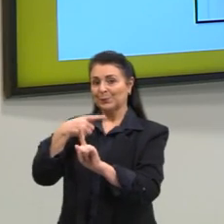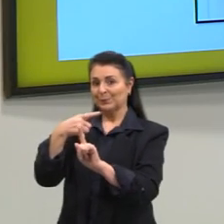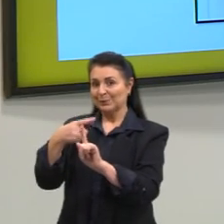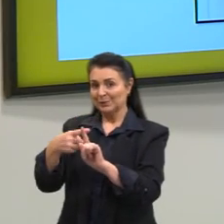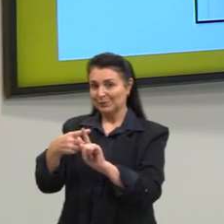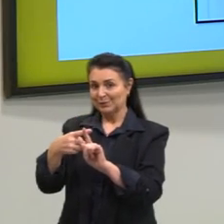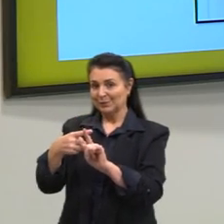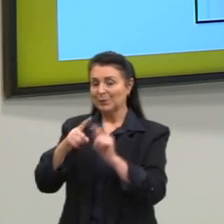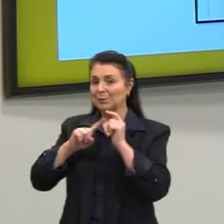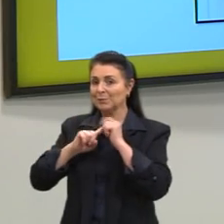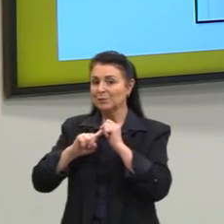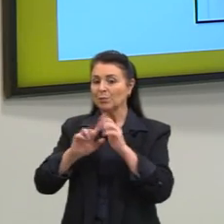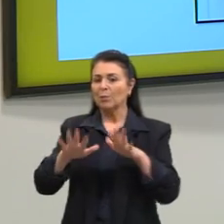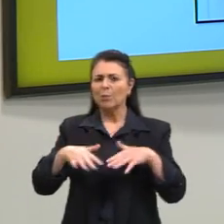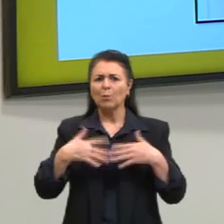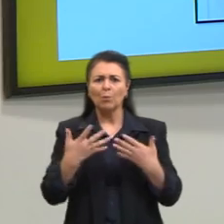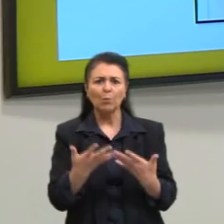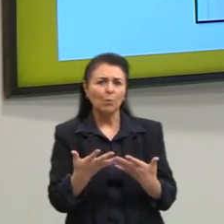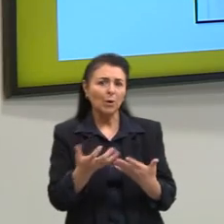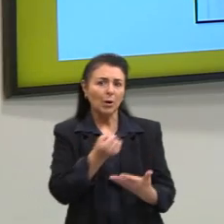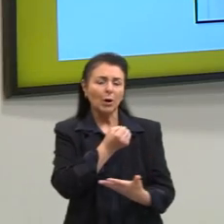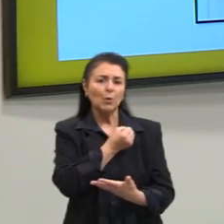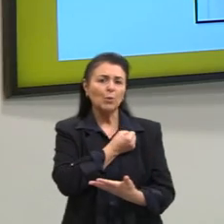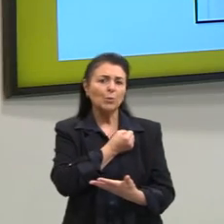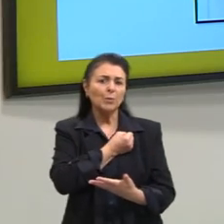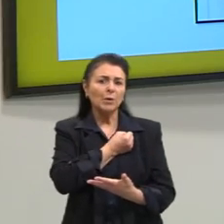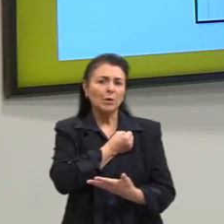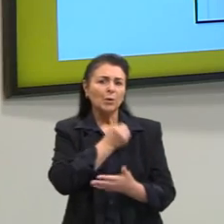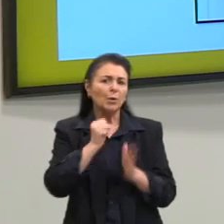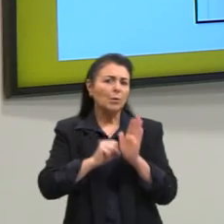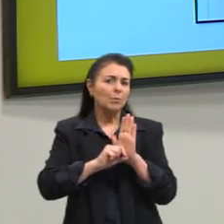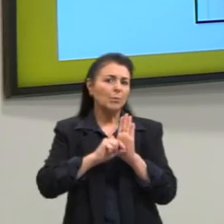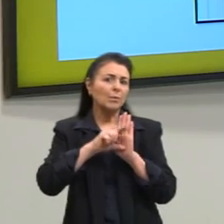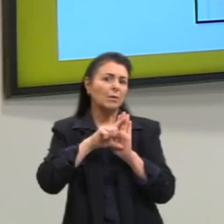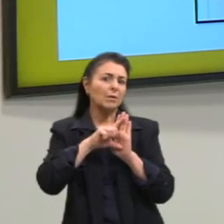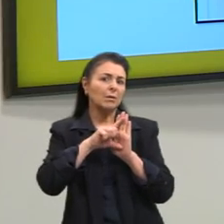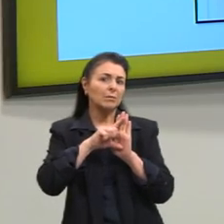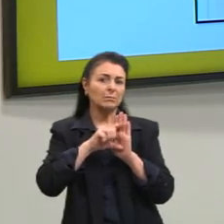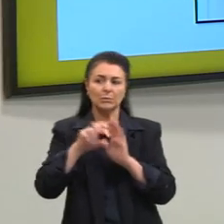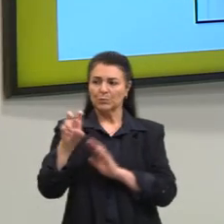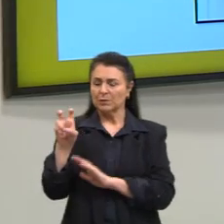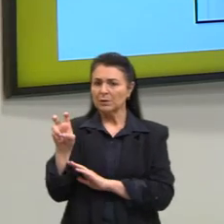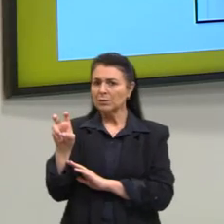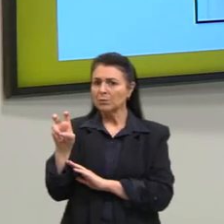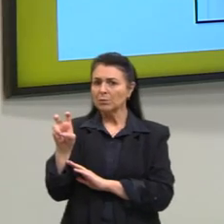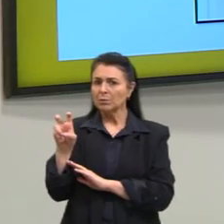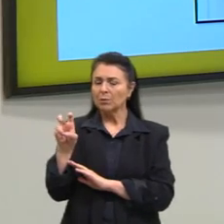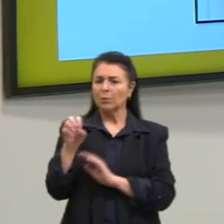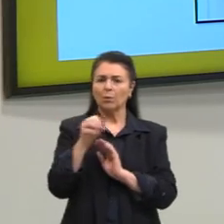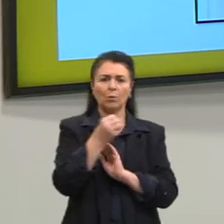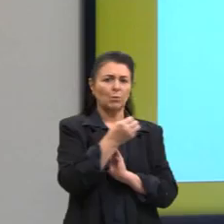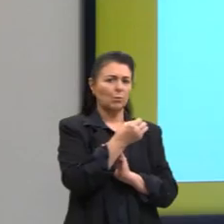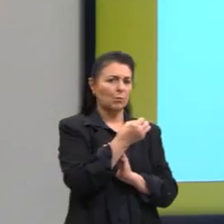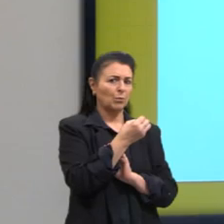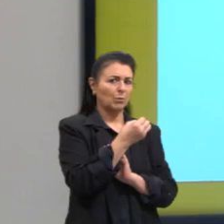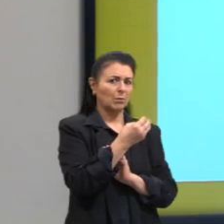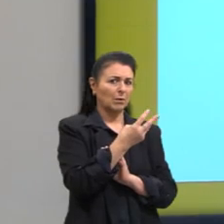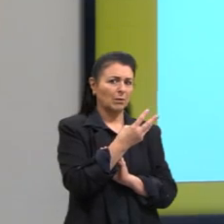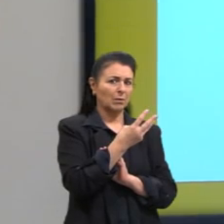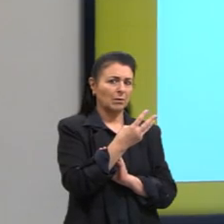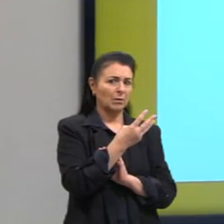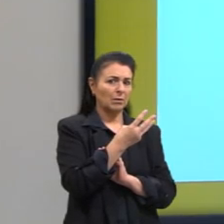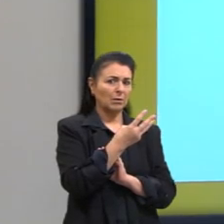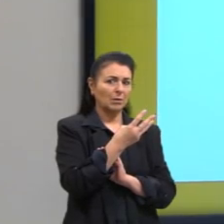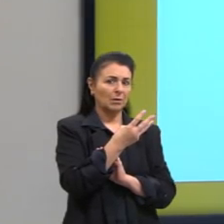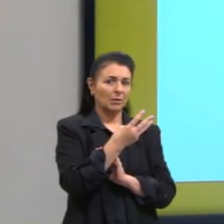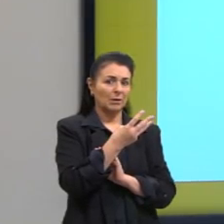a qual número é o número maior, por exemplo, qual é maior, é o cinco ou é o três? Sempre o número maior vai ser